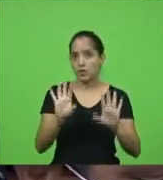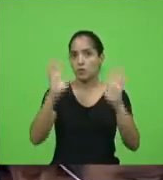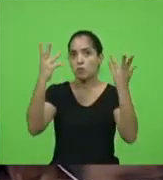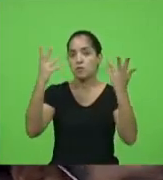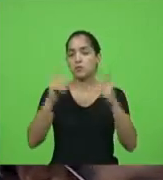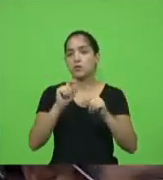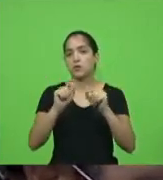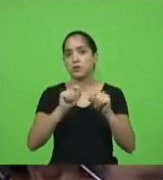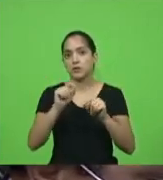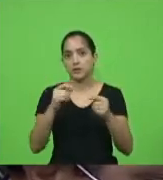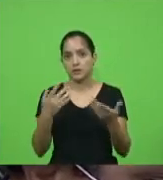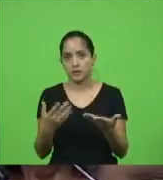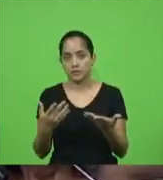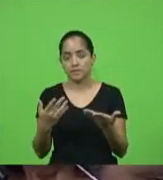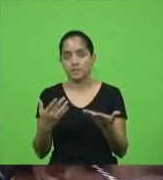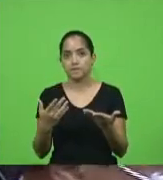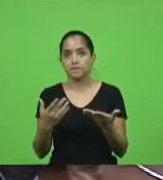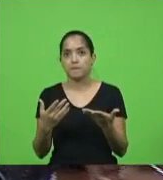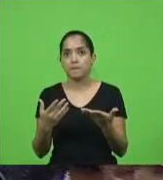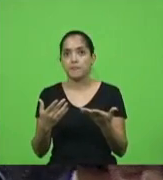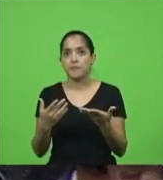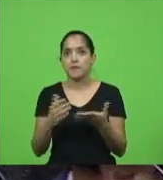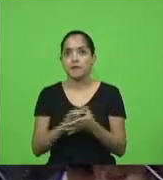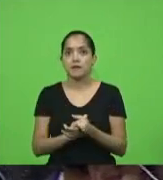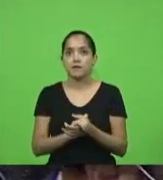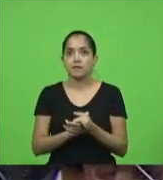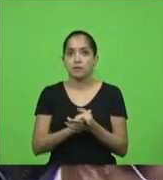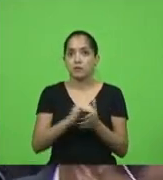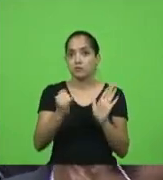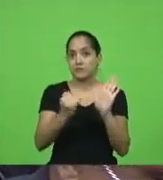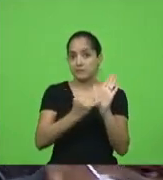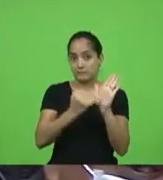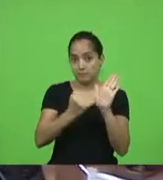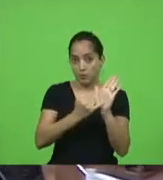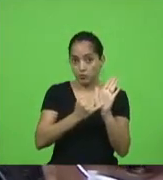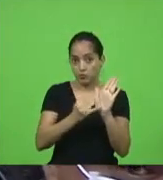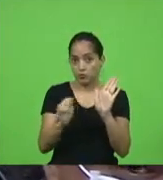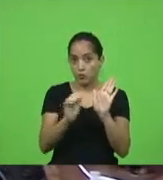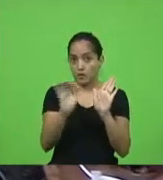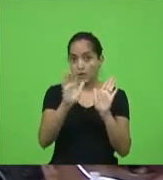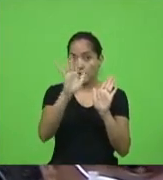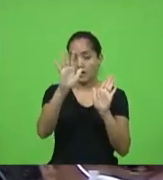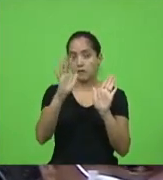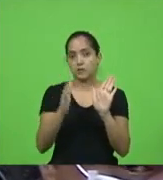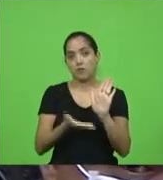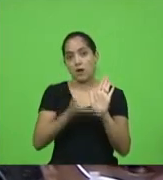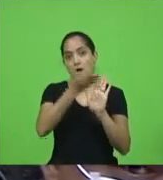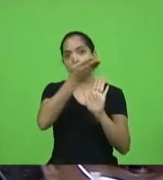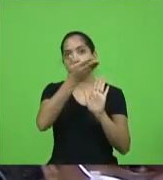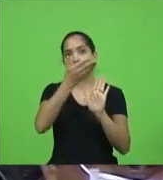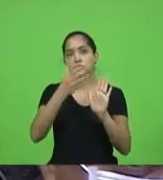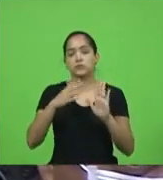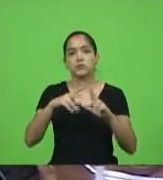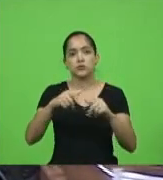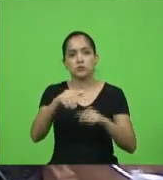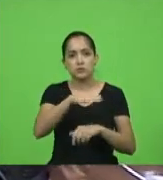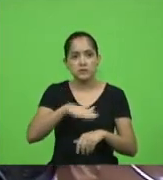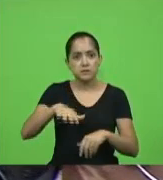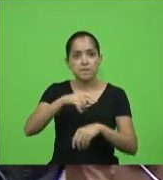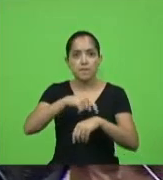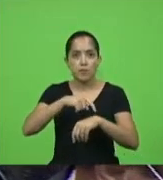né primeiro pela carga tributária que a gente paga aqui segundo por toda a situação que a gente está passando